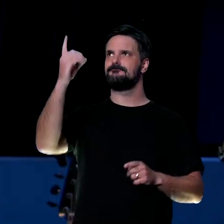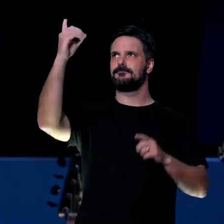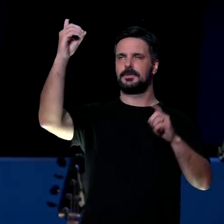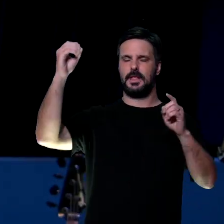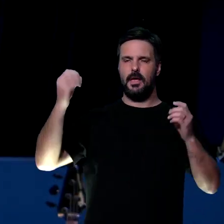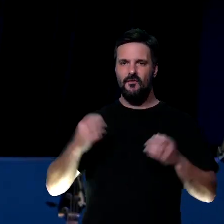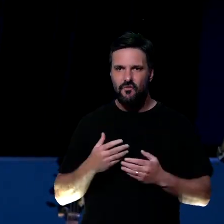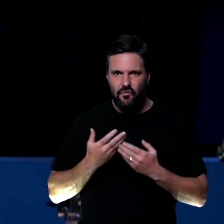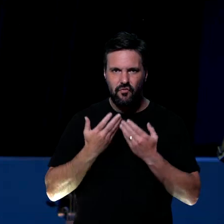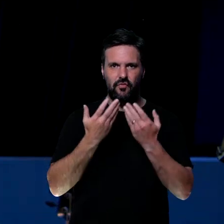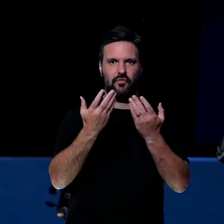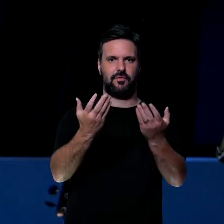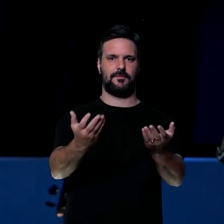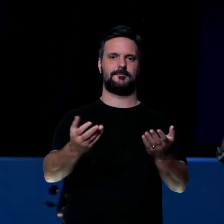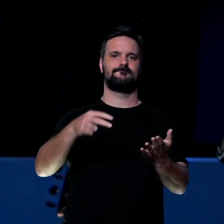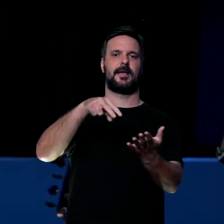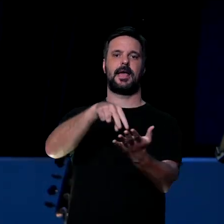noite.